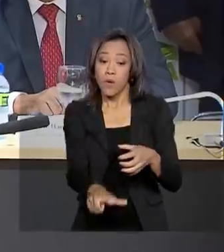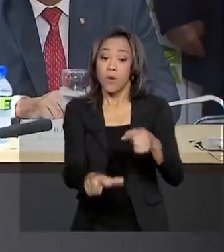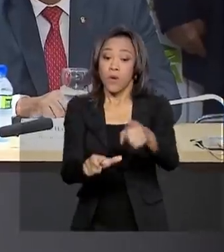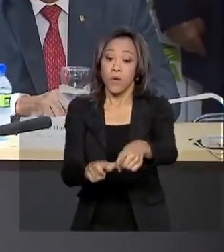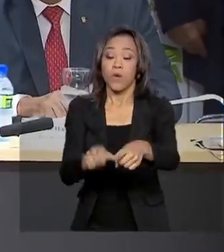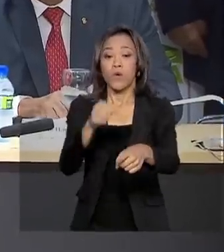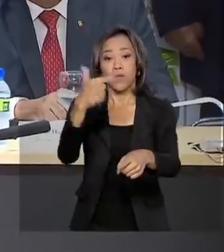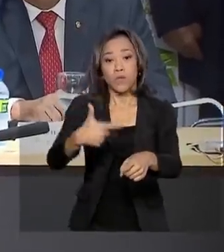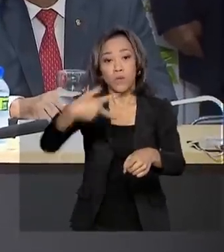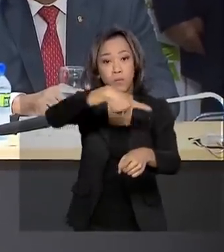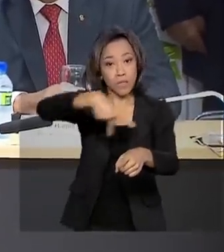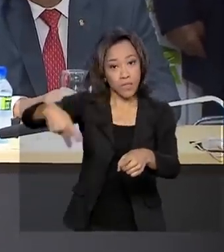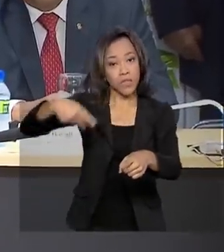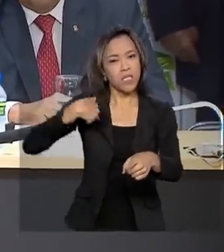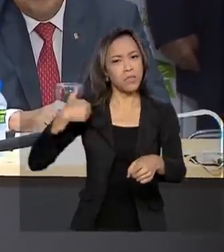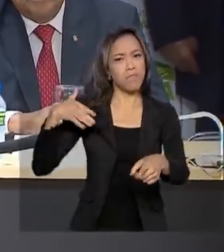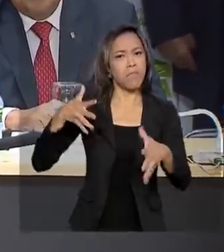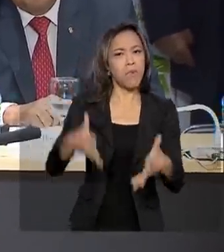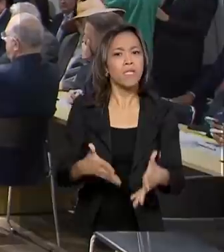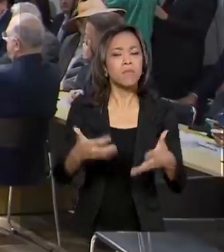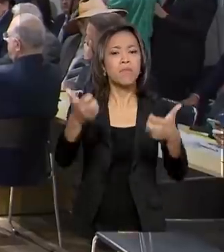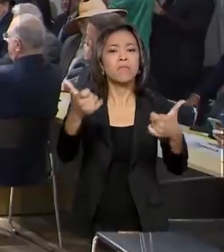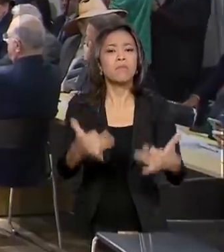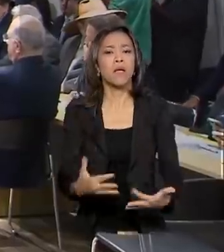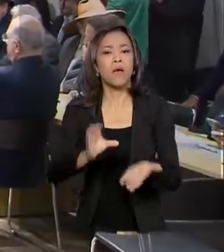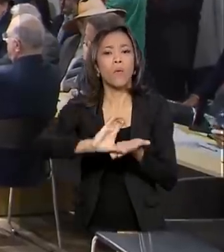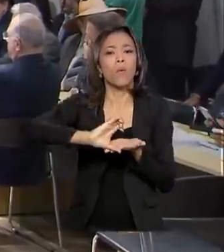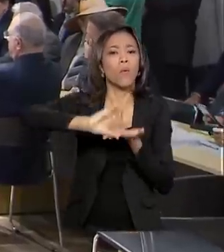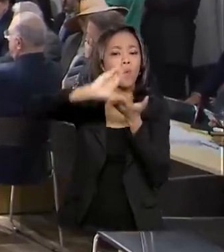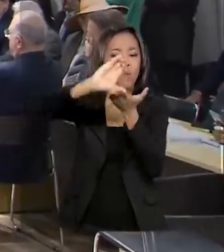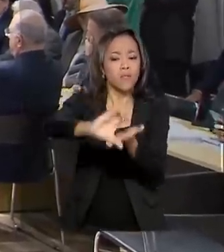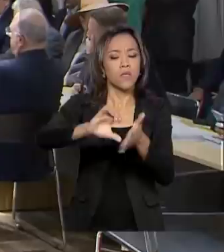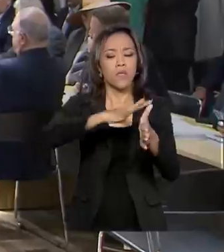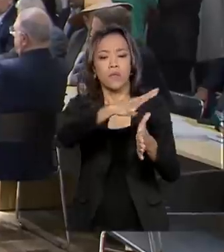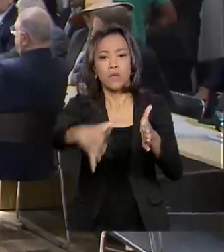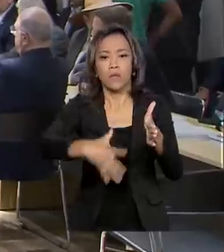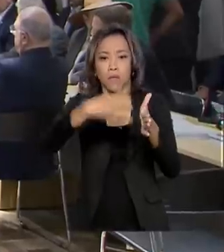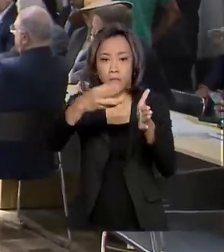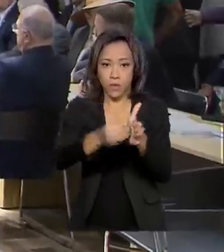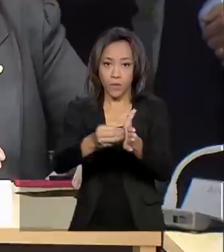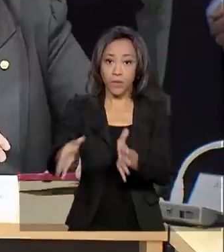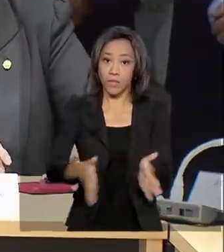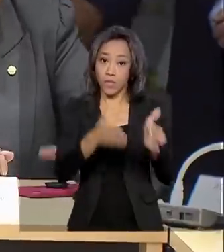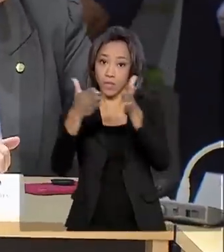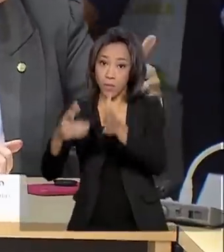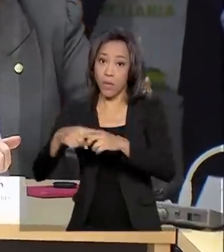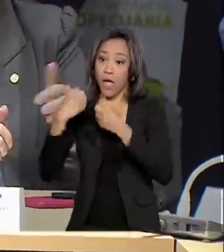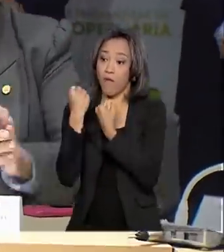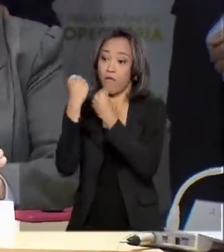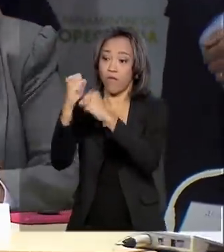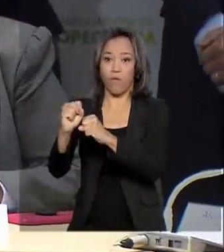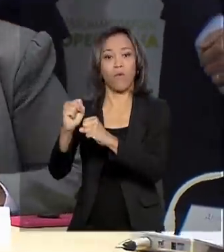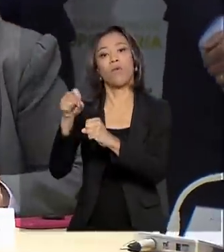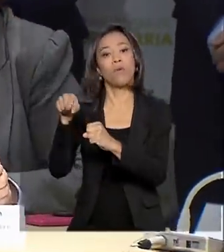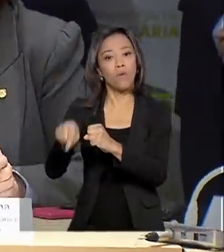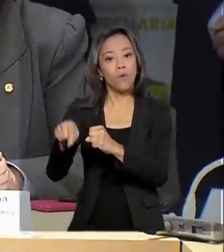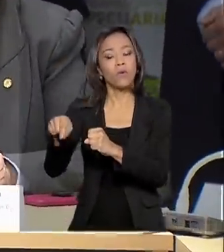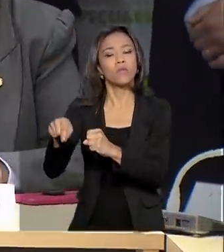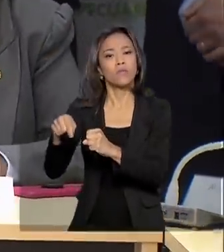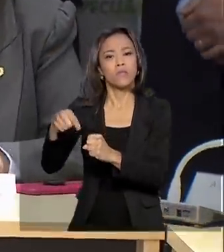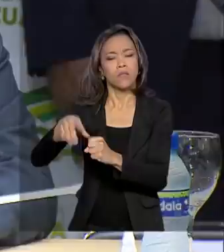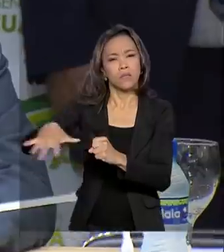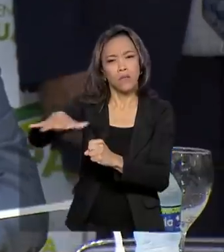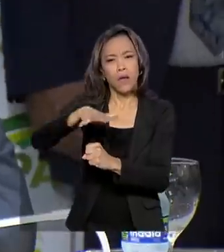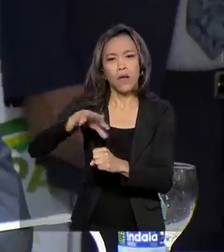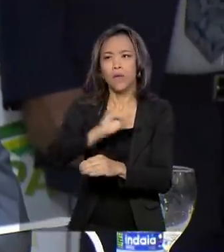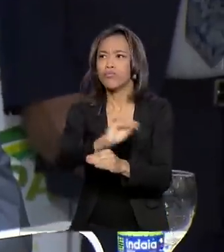participou para falar sobre o Conselho da Amazônia e a Força Nacional Ambiental criados em janeiro e